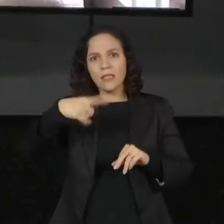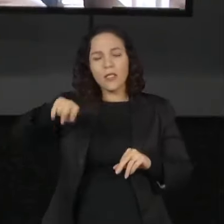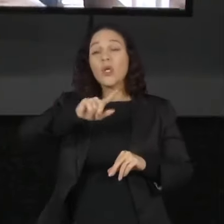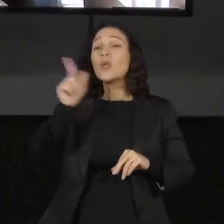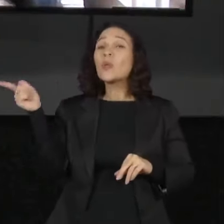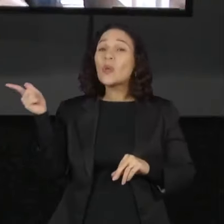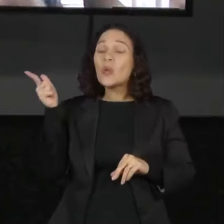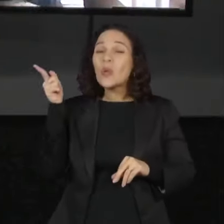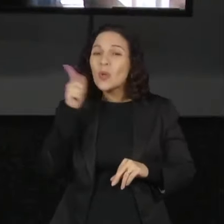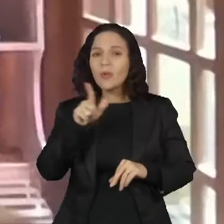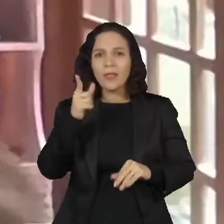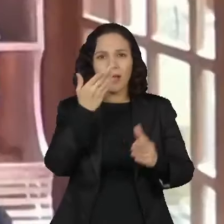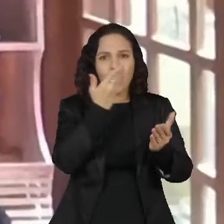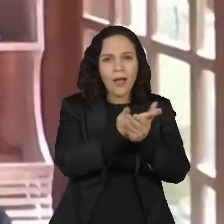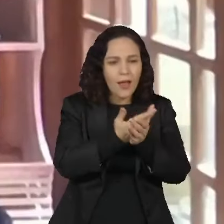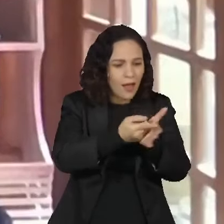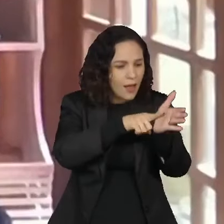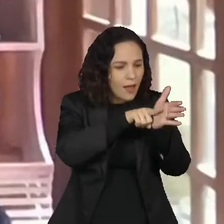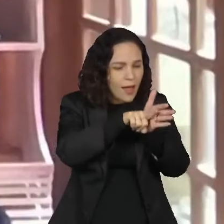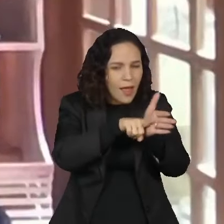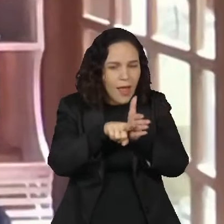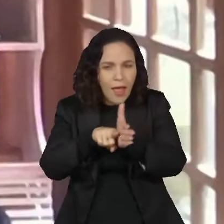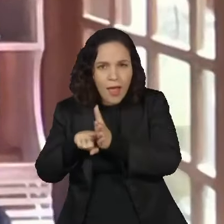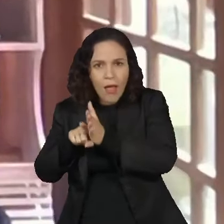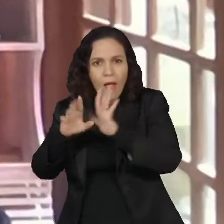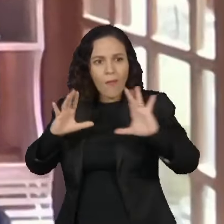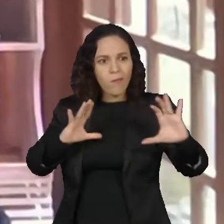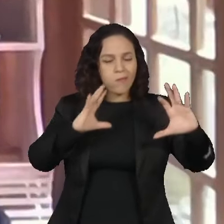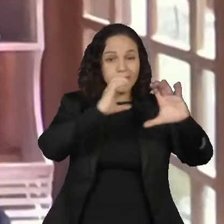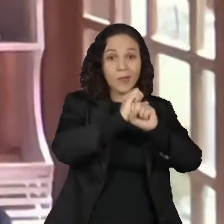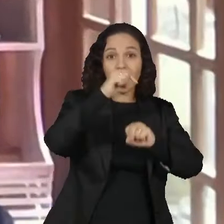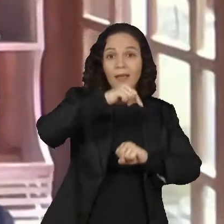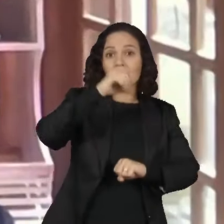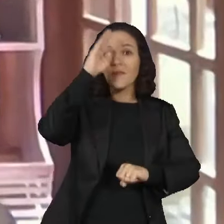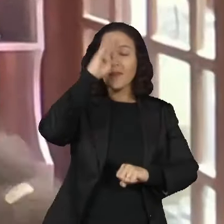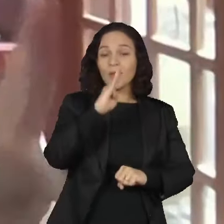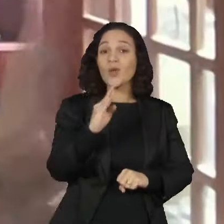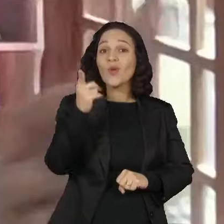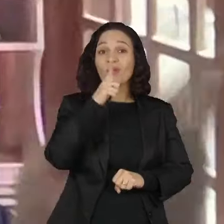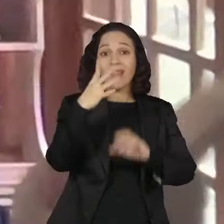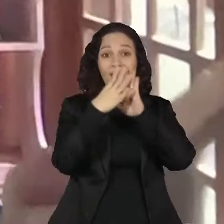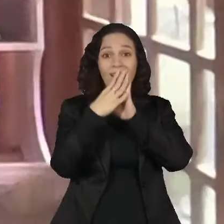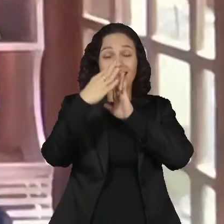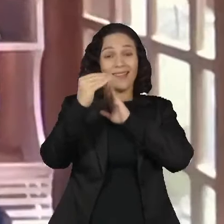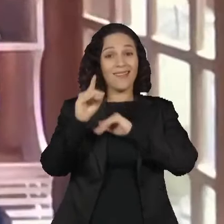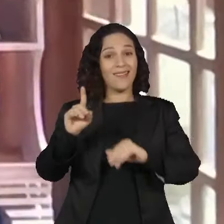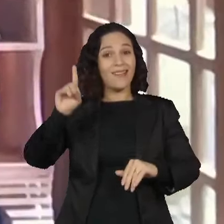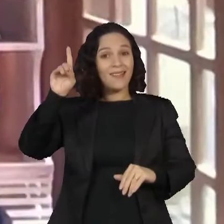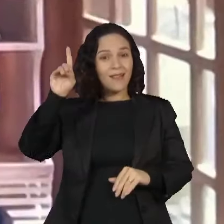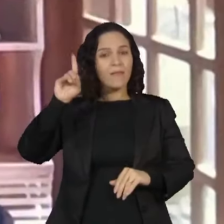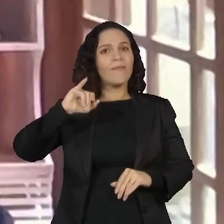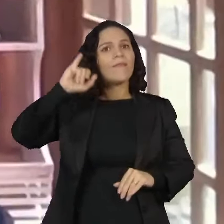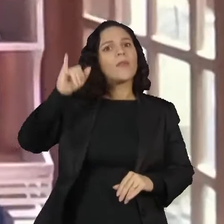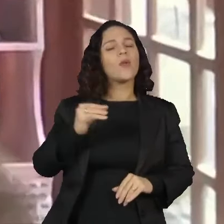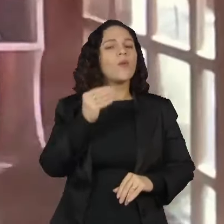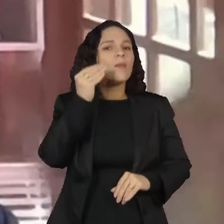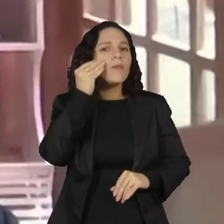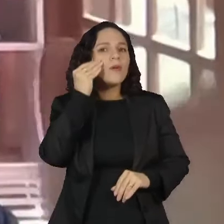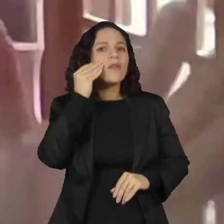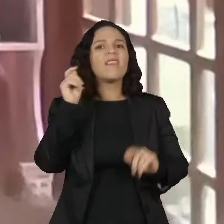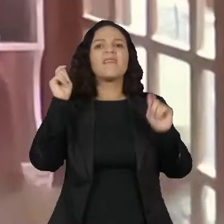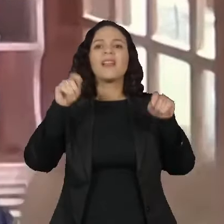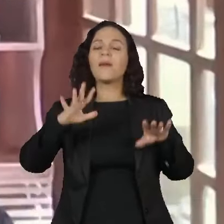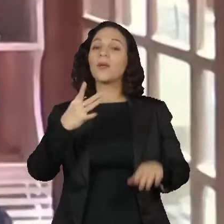replicar os estudos, replicar os resultados que nós tivemos aqui no Brasil, que haja aí uma oportunidade, em